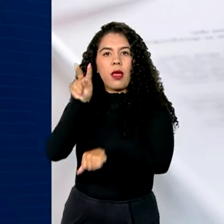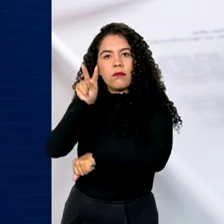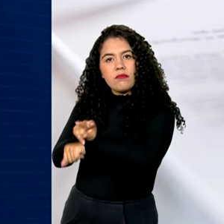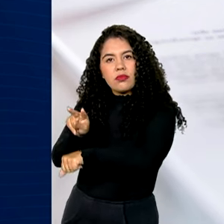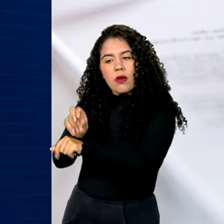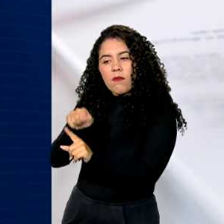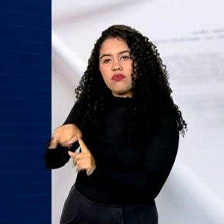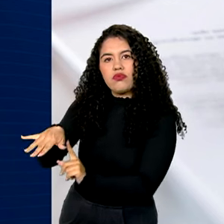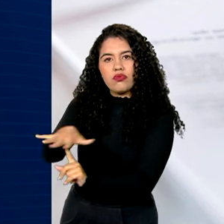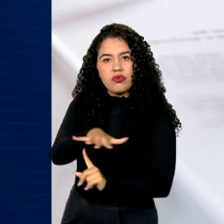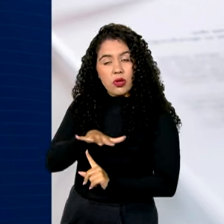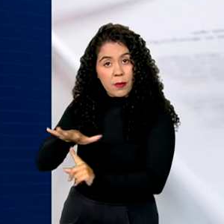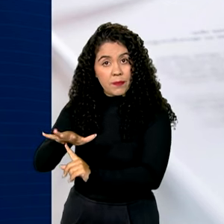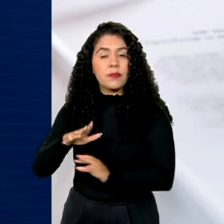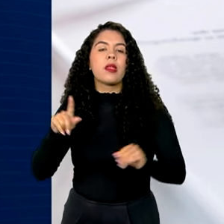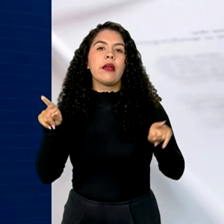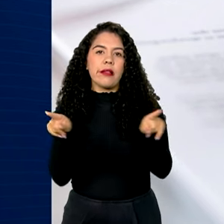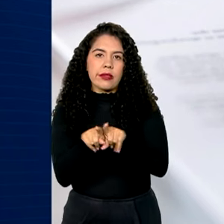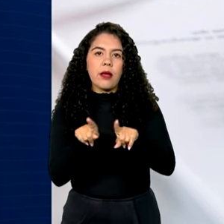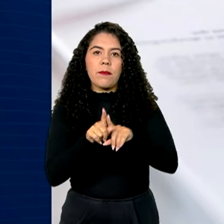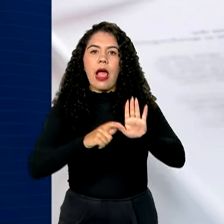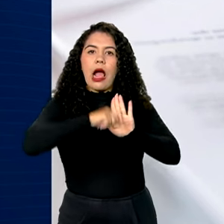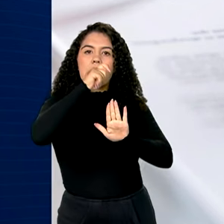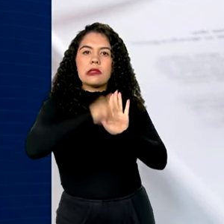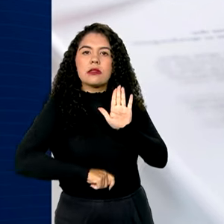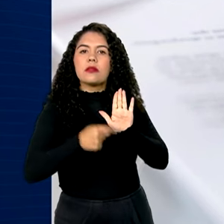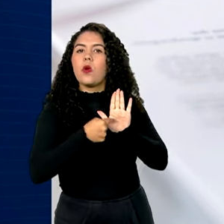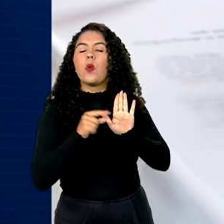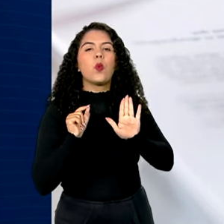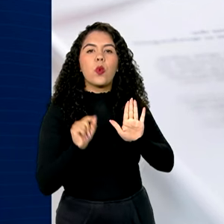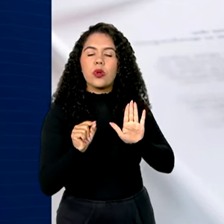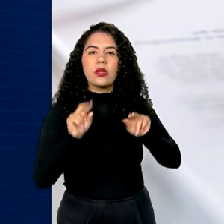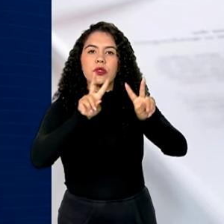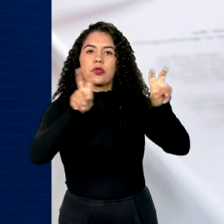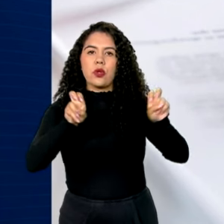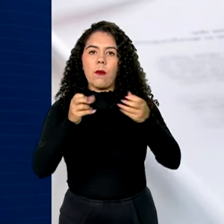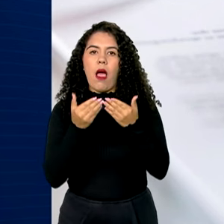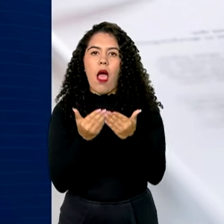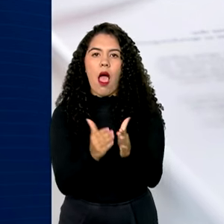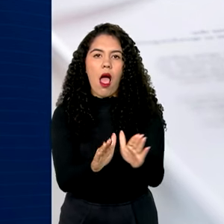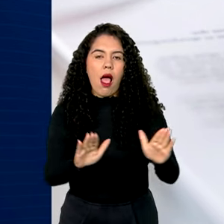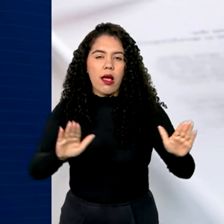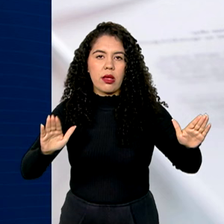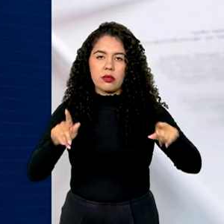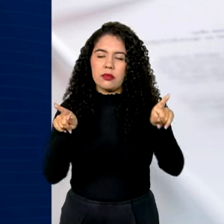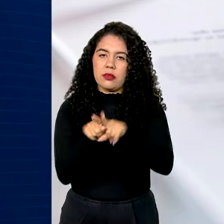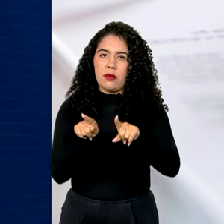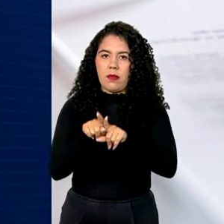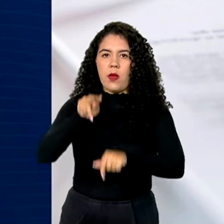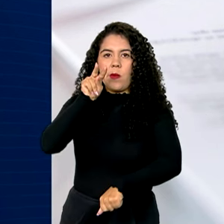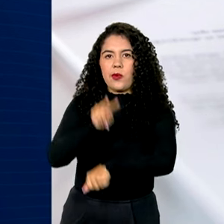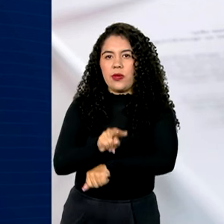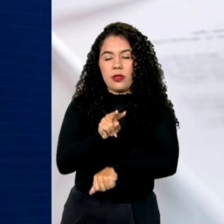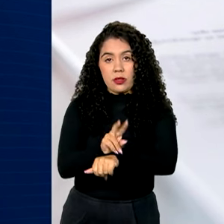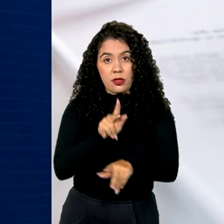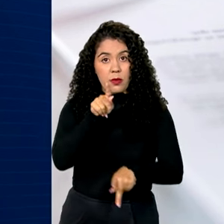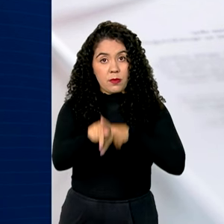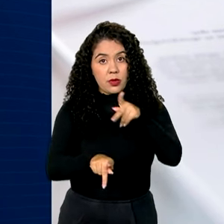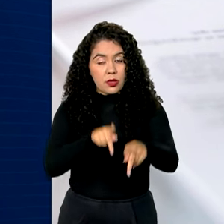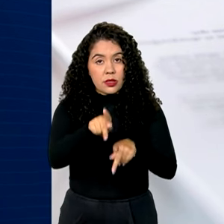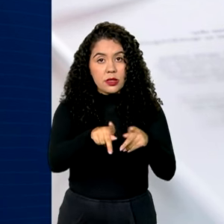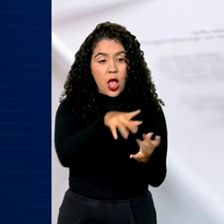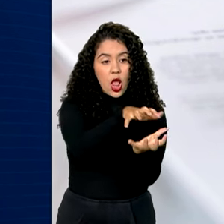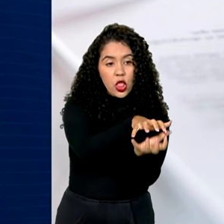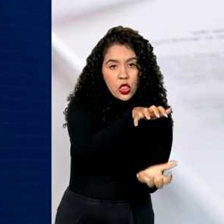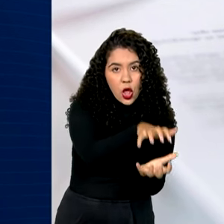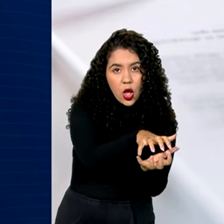O governo também assinou acordos sobre a ampliação e a proteção da população idosa,